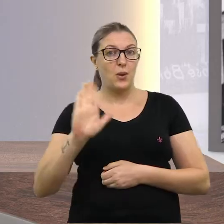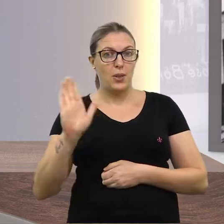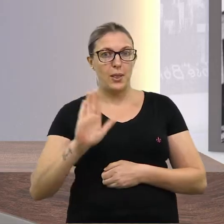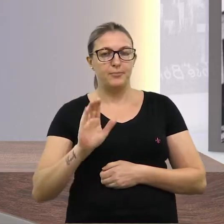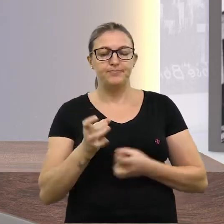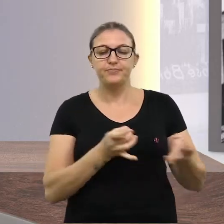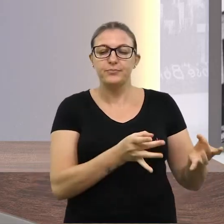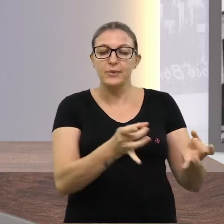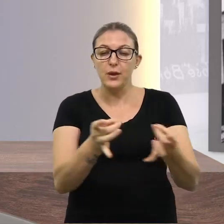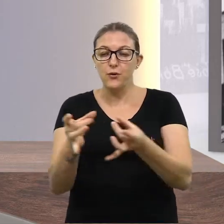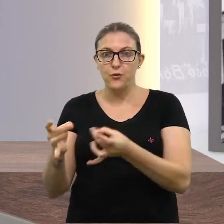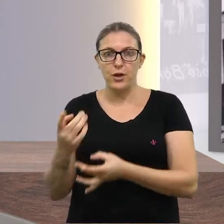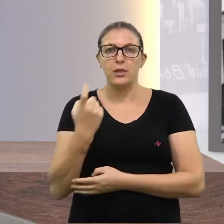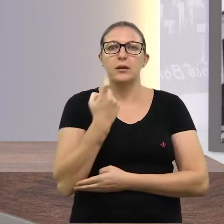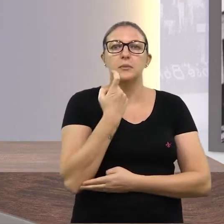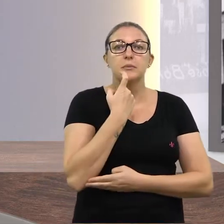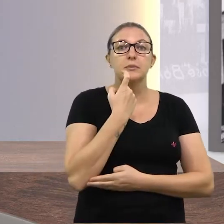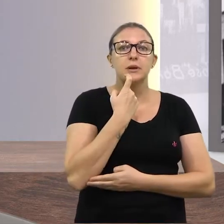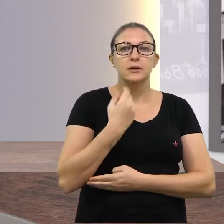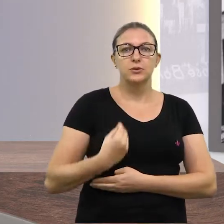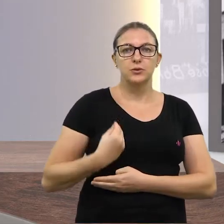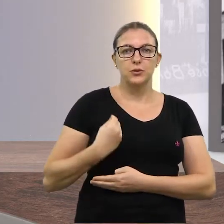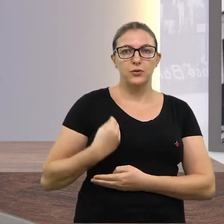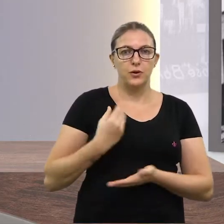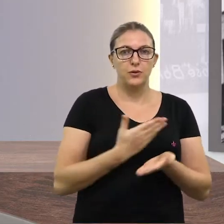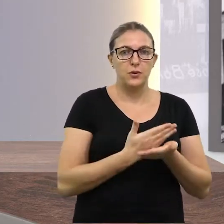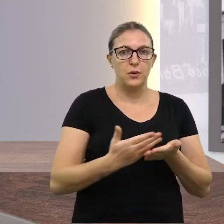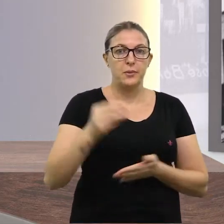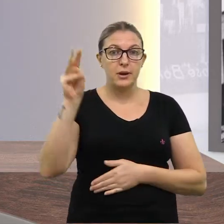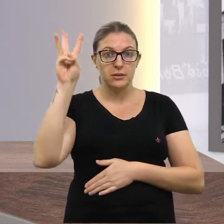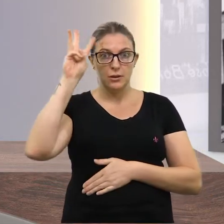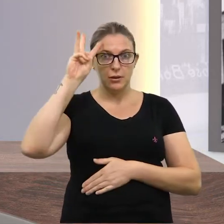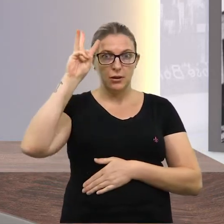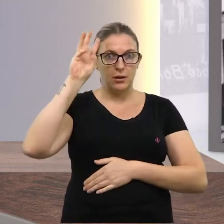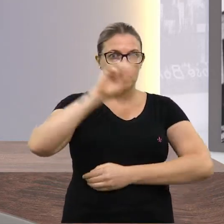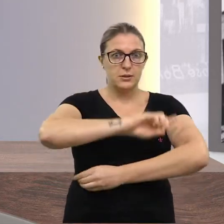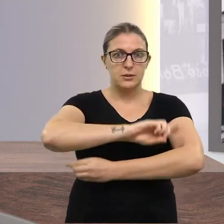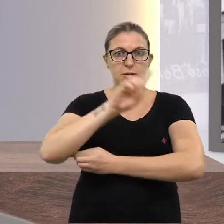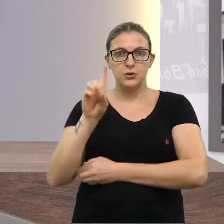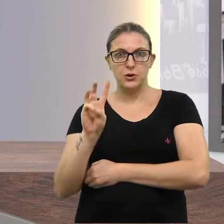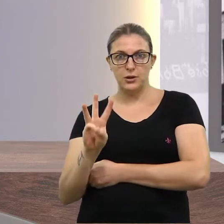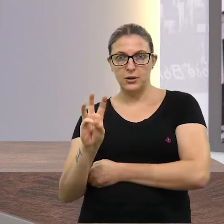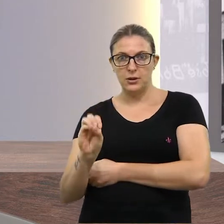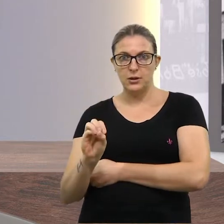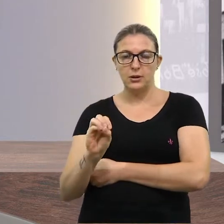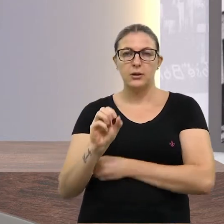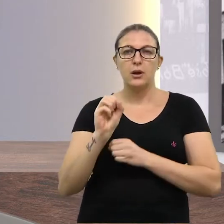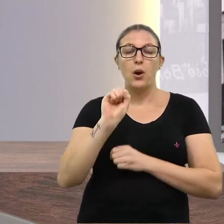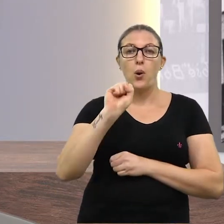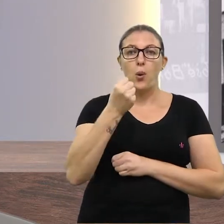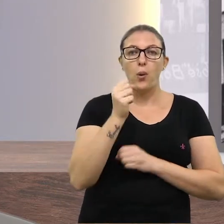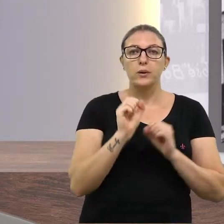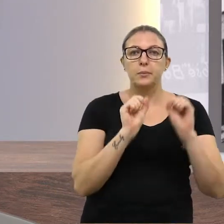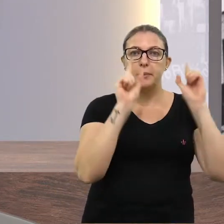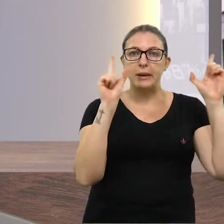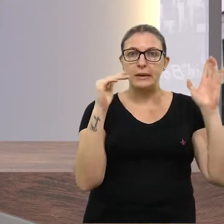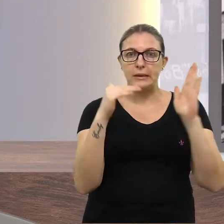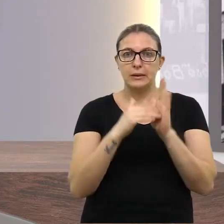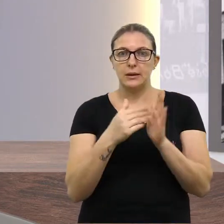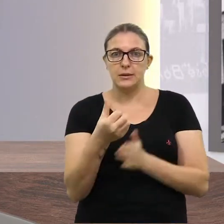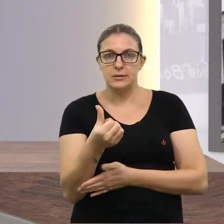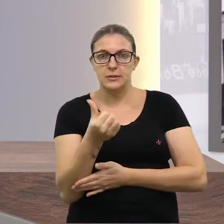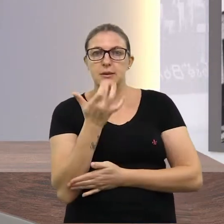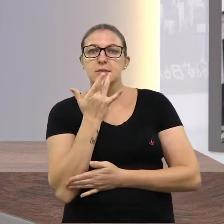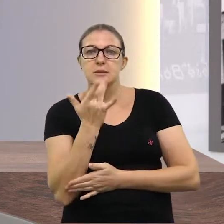Olá! A comercialização do peixe vivo começa na terça-feira, dia 30. Das 8 horas da manhã